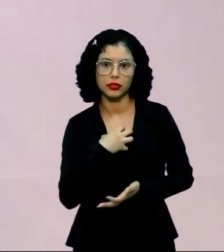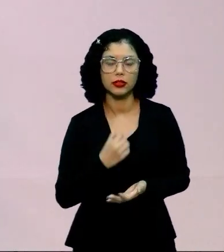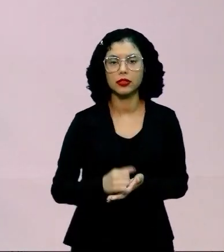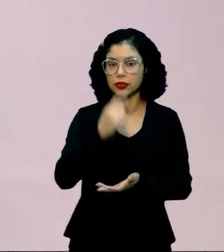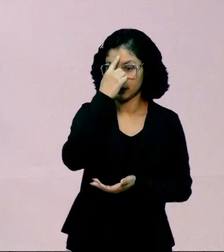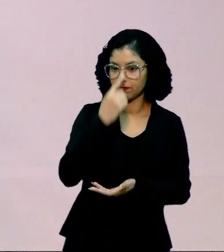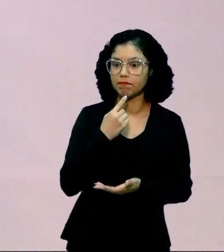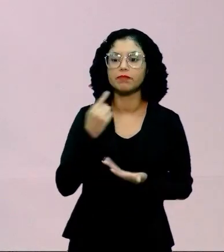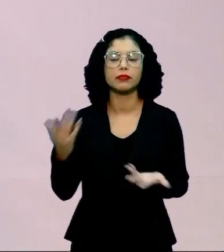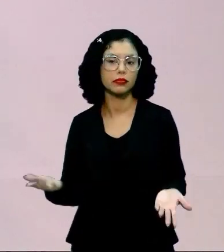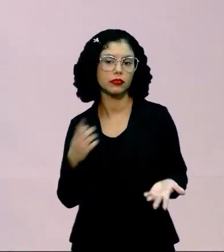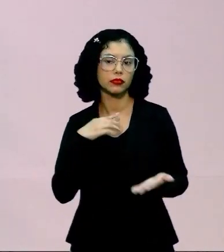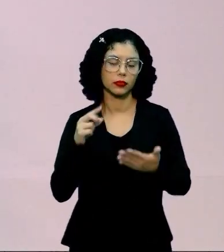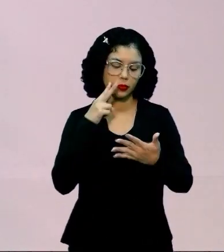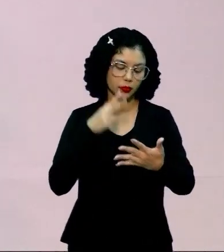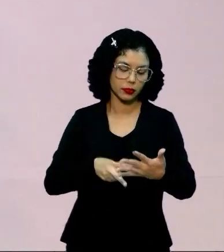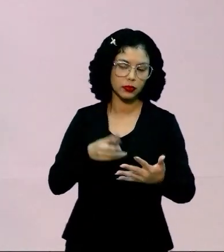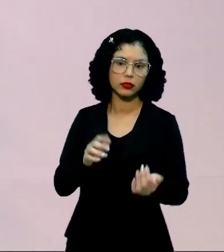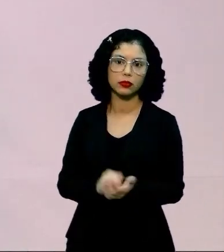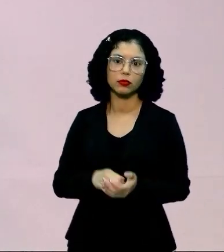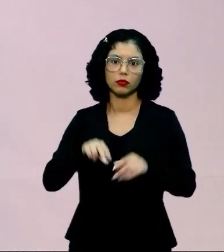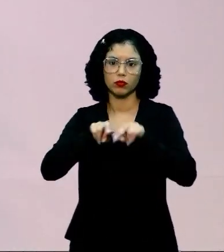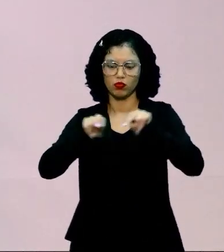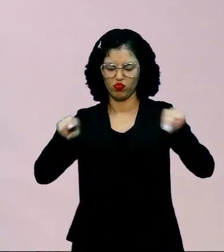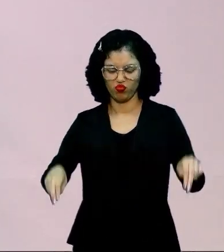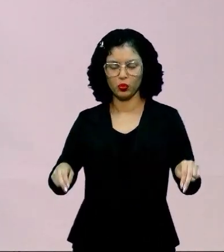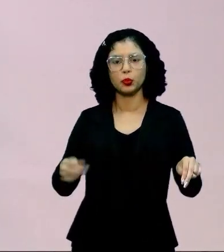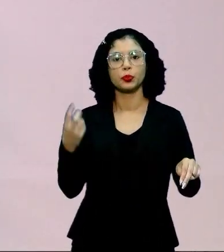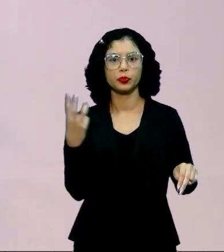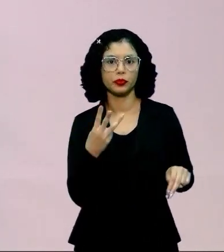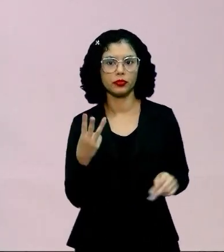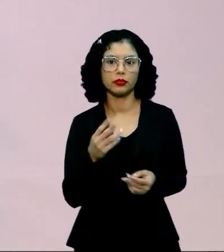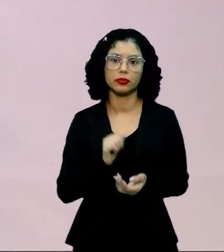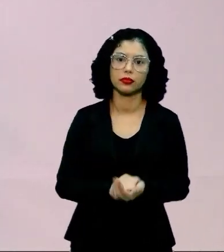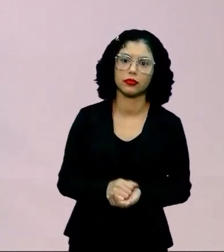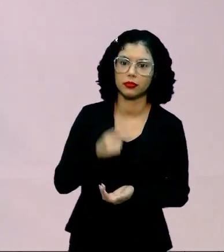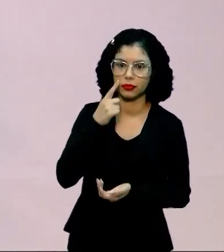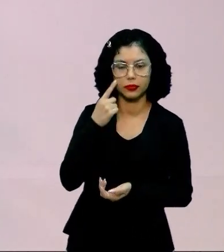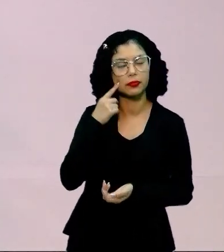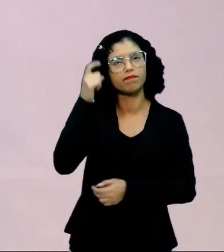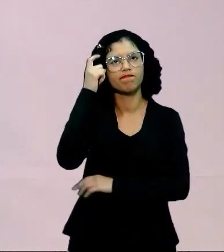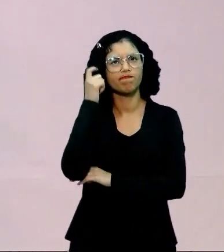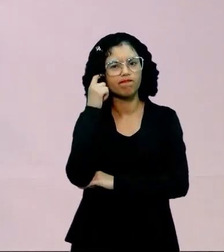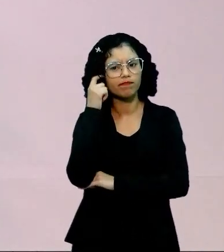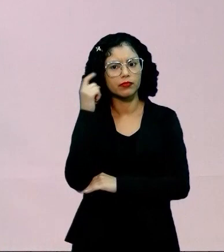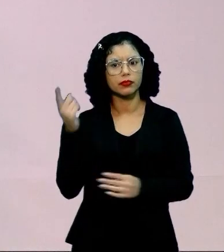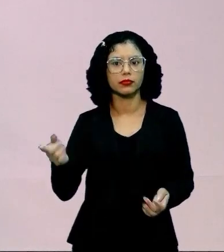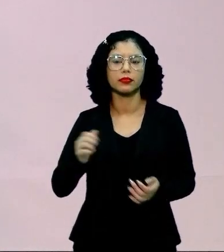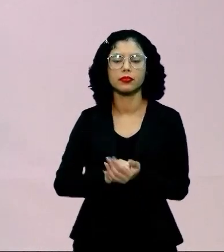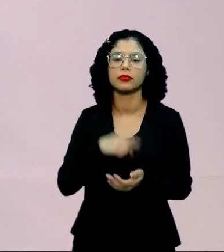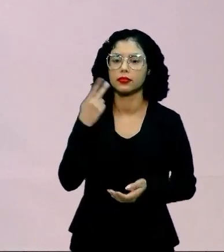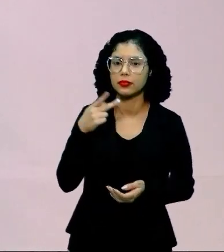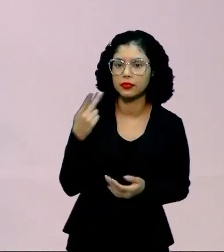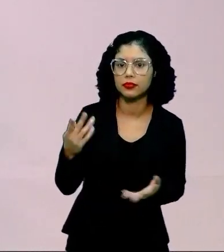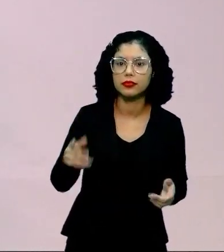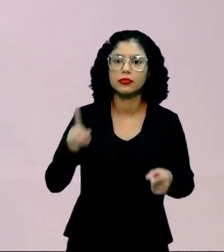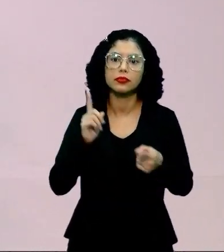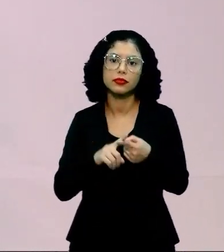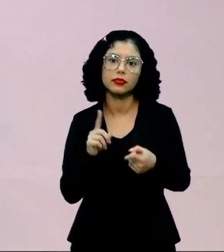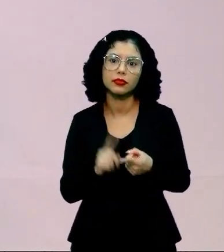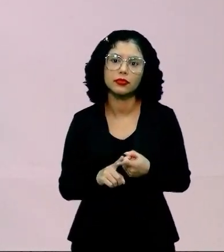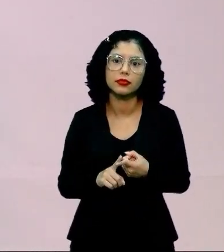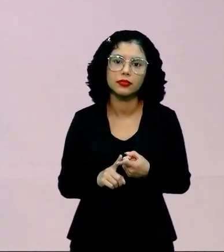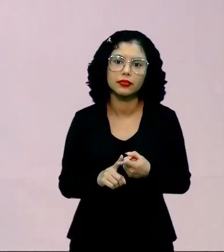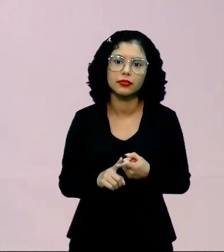uma cena em que ele olha para um banco de três pernas e ele pensa, ele cita ali, por que